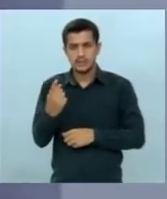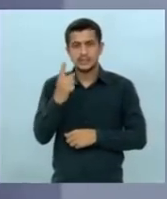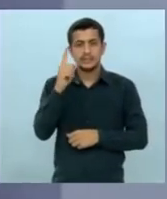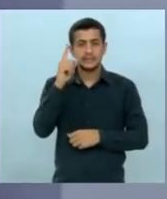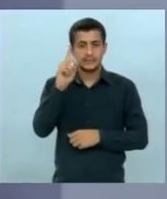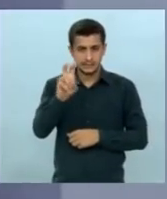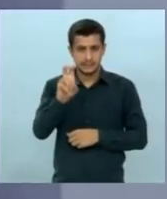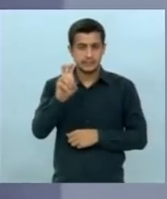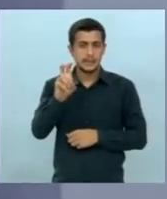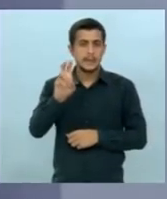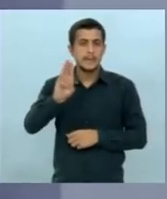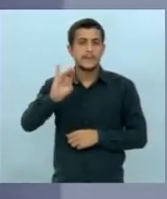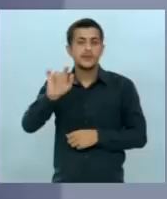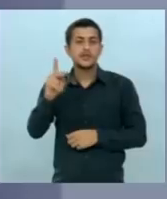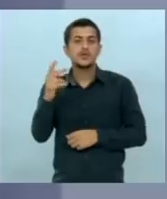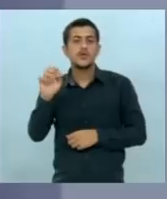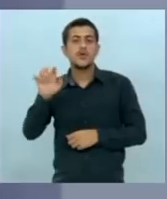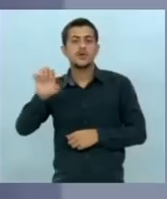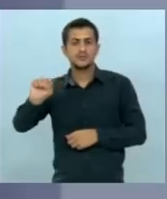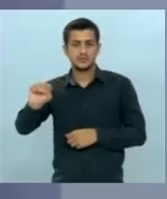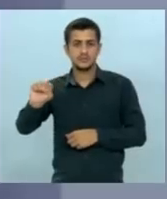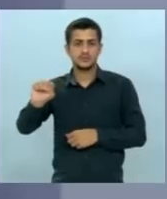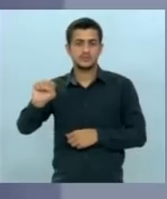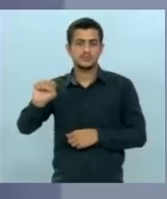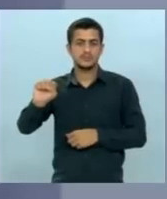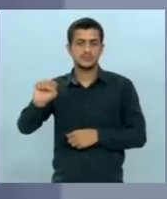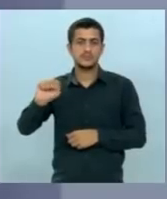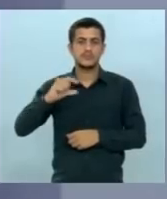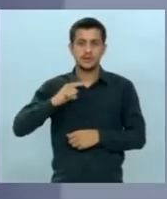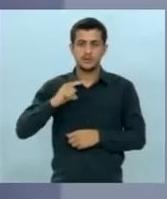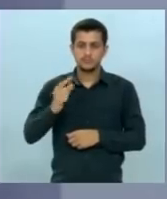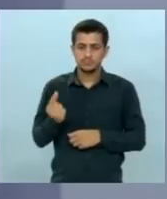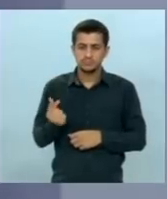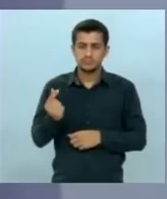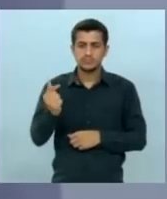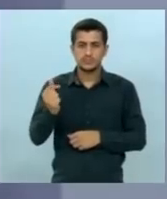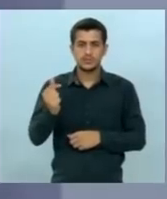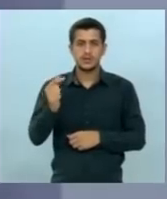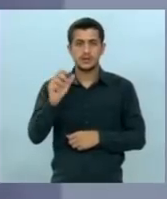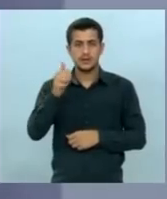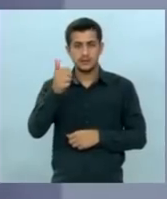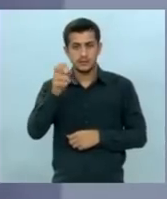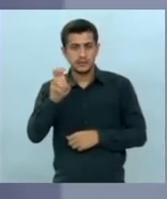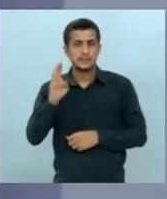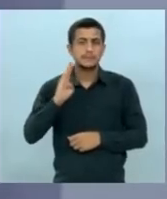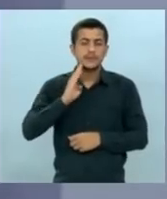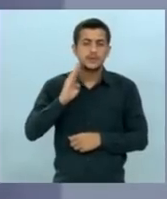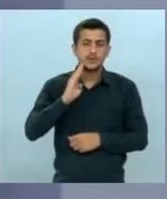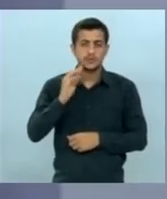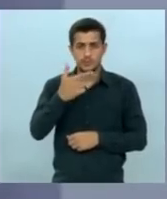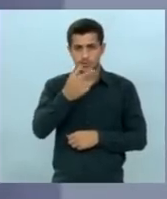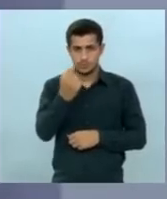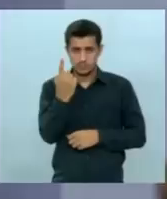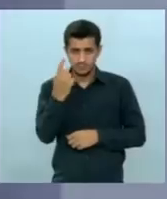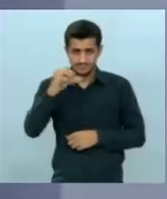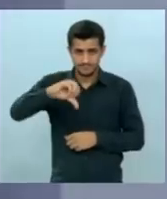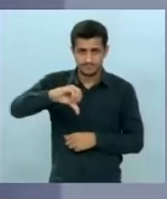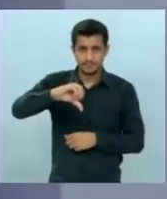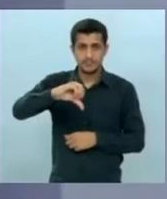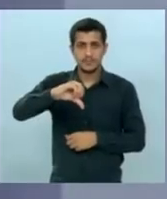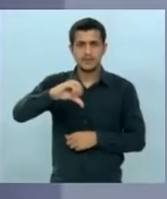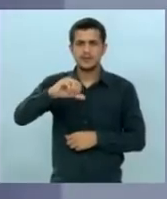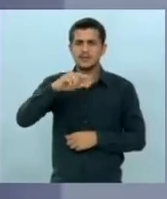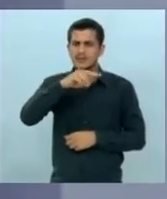15 bilhões e 48 milhões, é o orçamento para 2019. Dentro dessas propostas